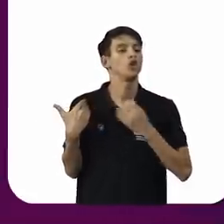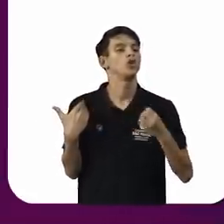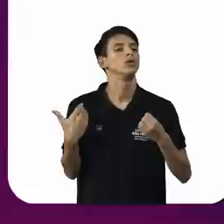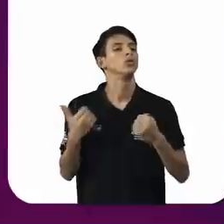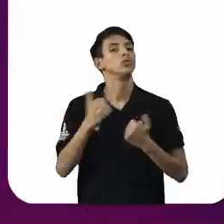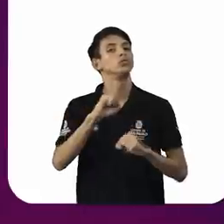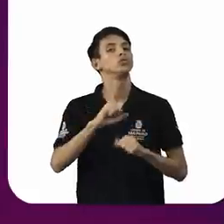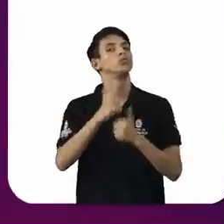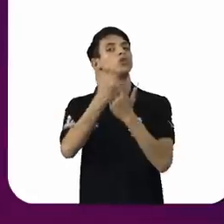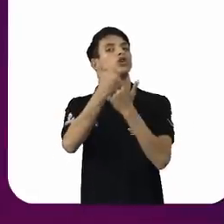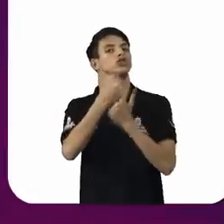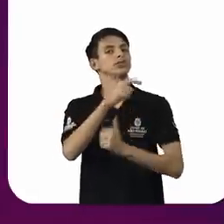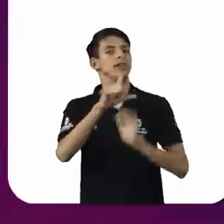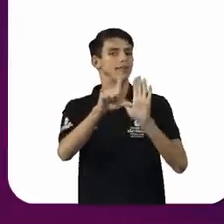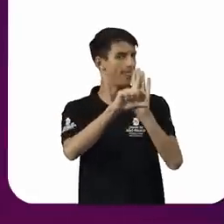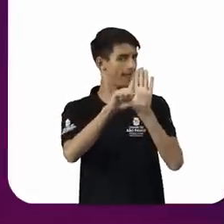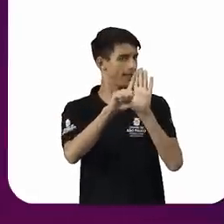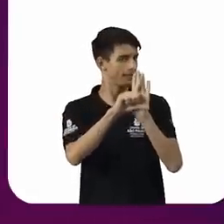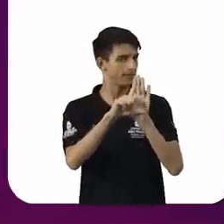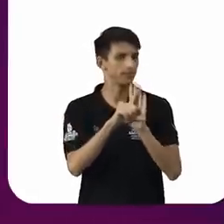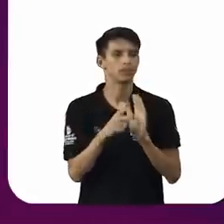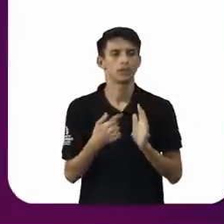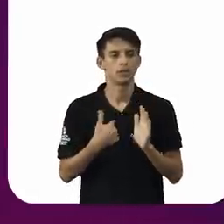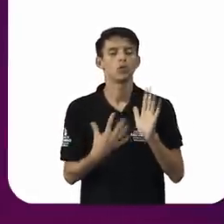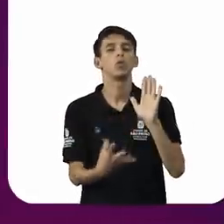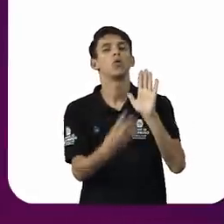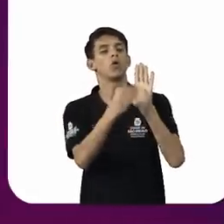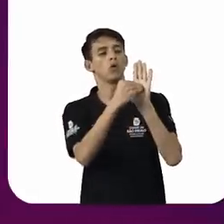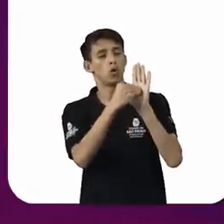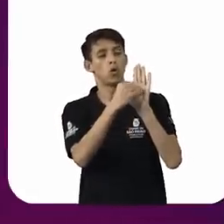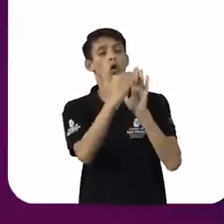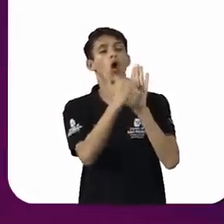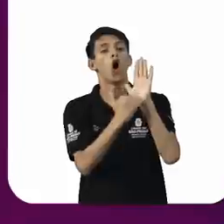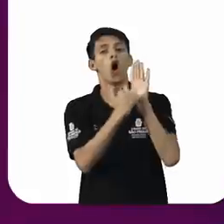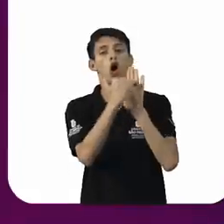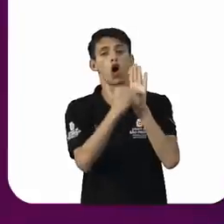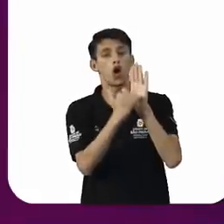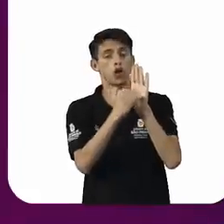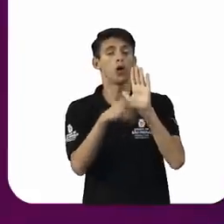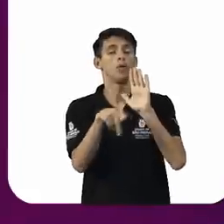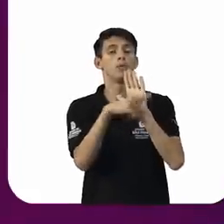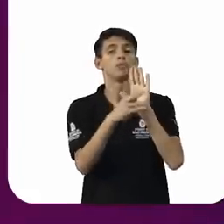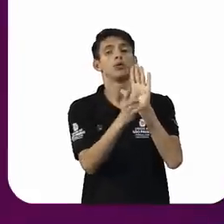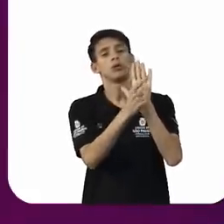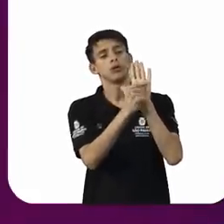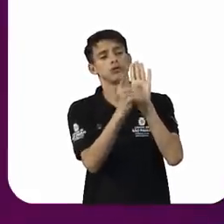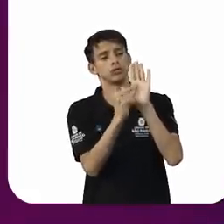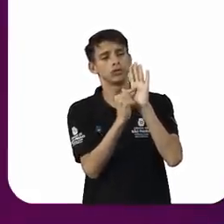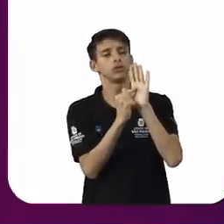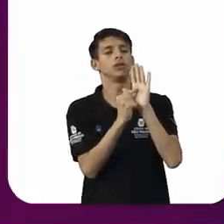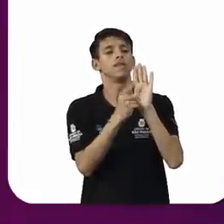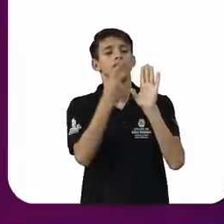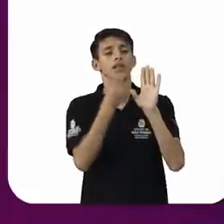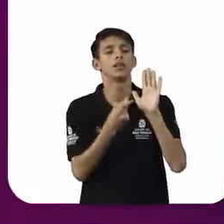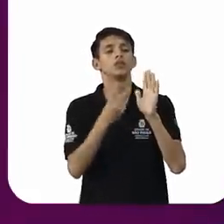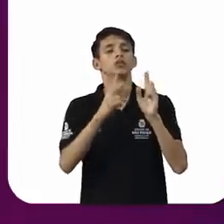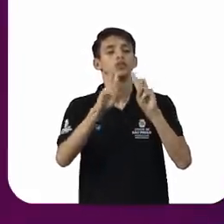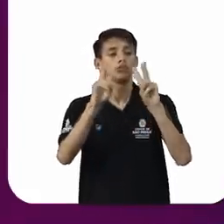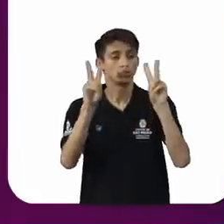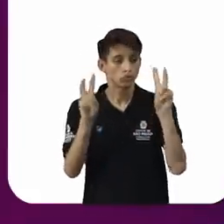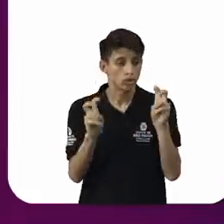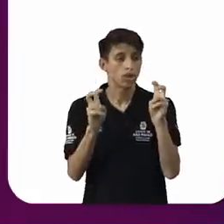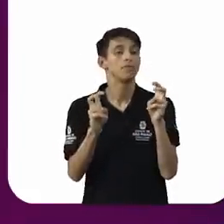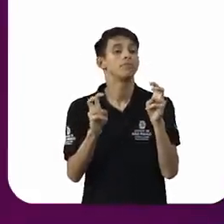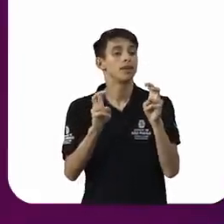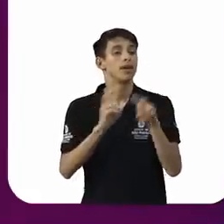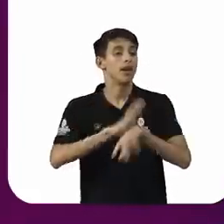suporte da lei. Eu estou destacando ali no Código Penal um dispositivo que é abertamente racista, que é aberto,